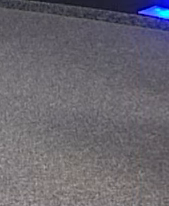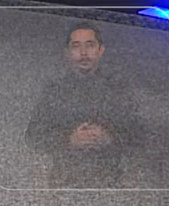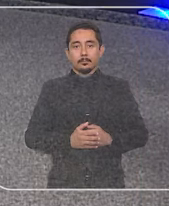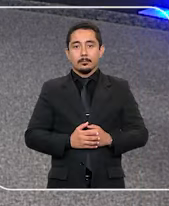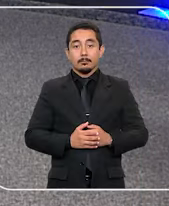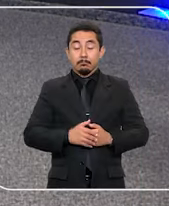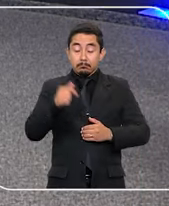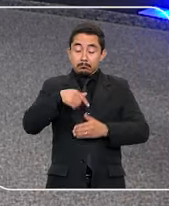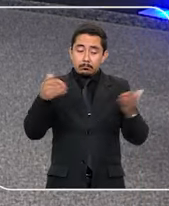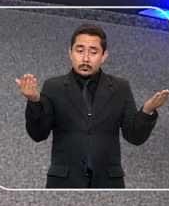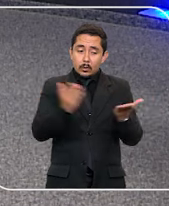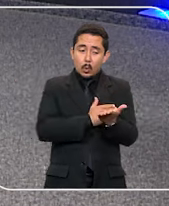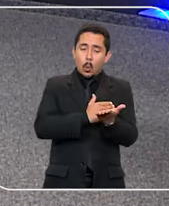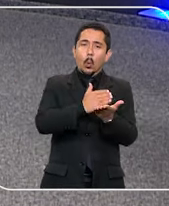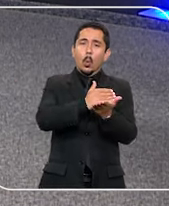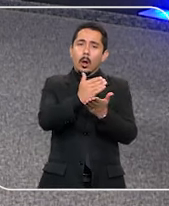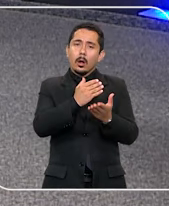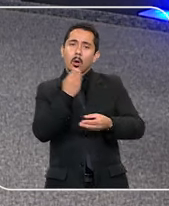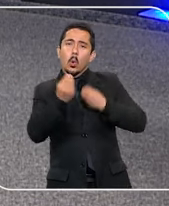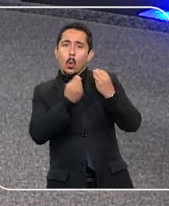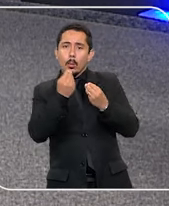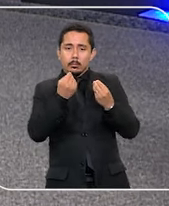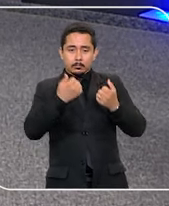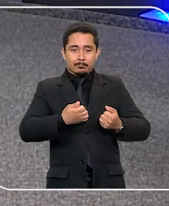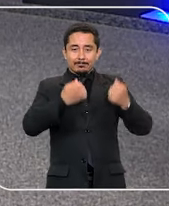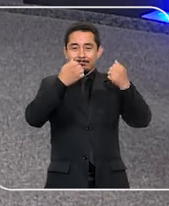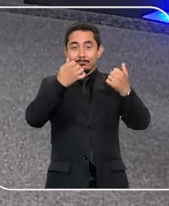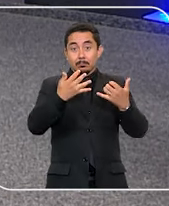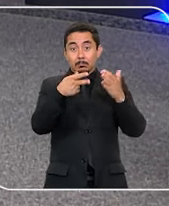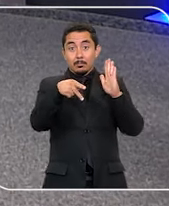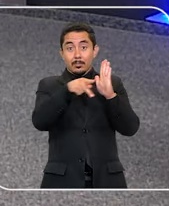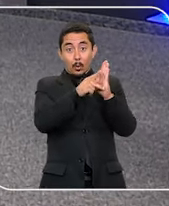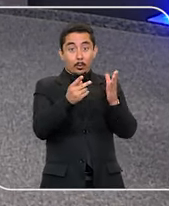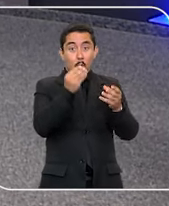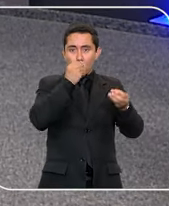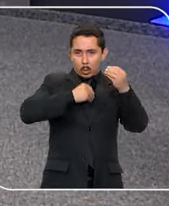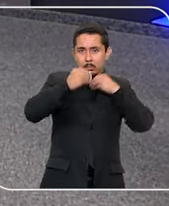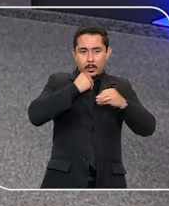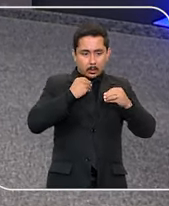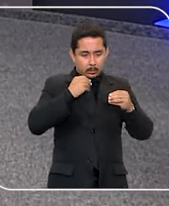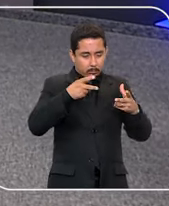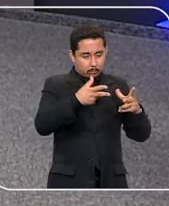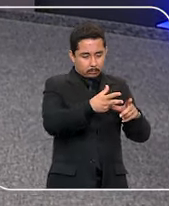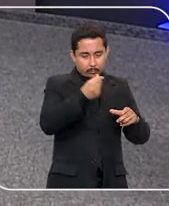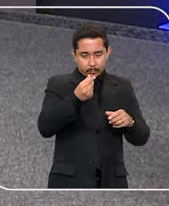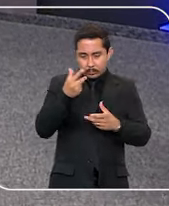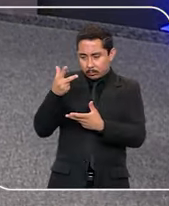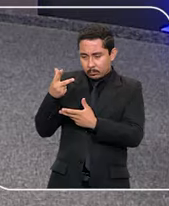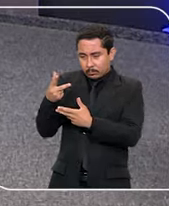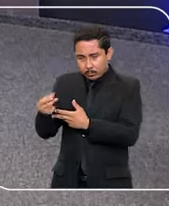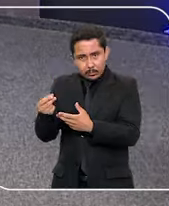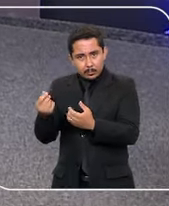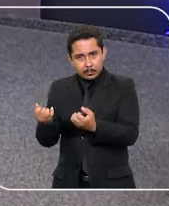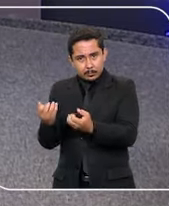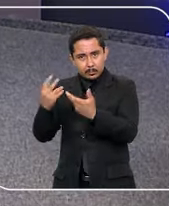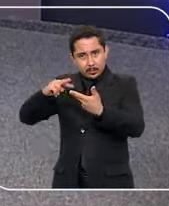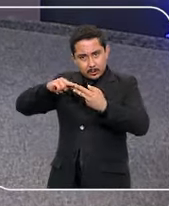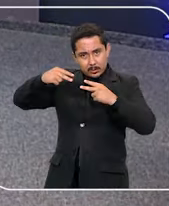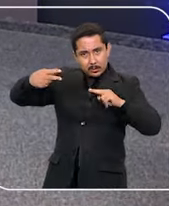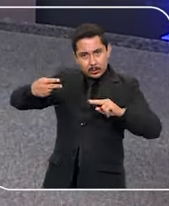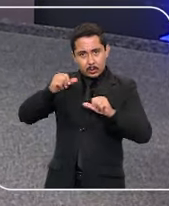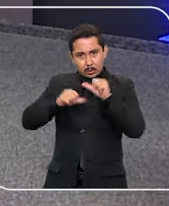E a gente abre o programa de hoje falando sobre alimentos transgênicos. A produção